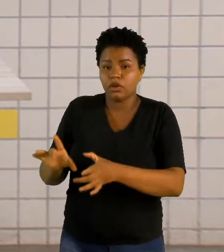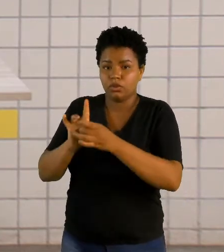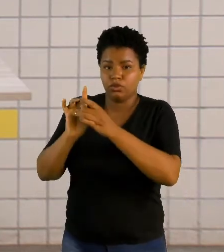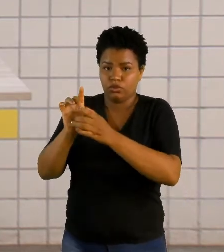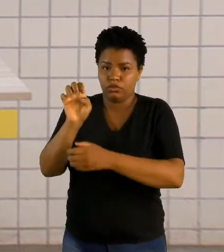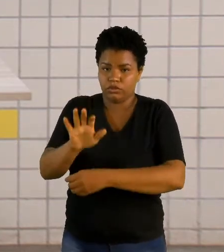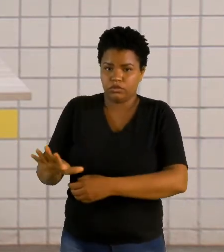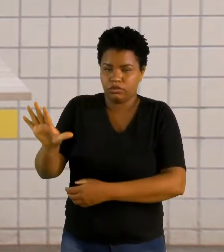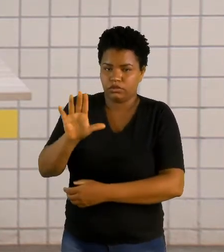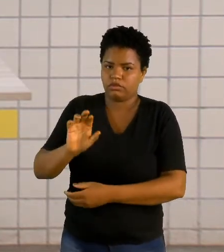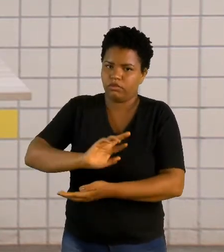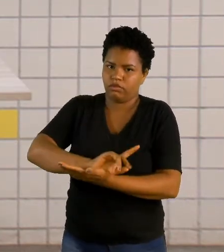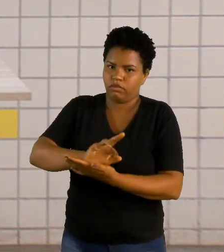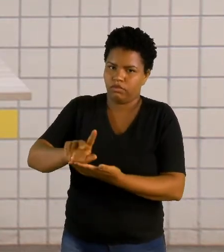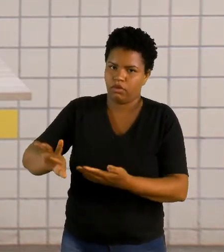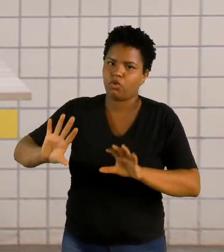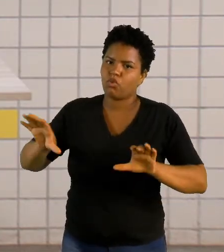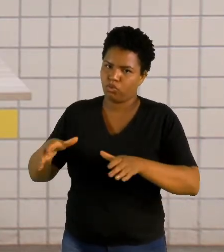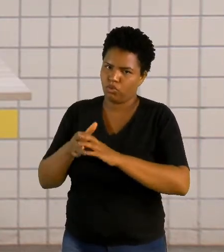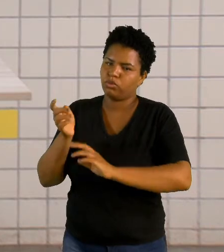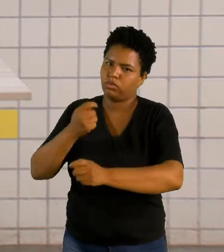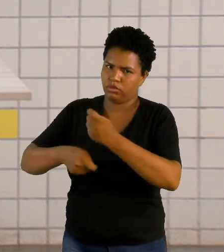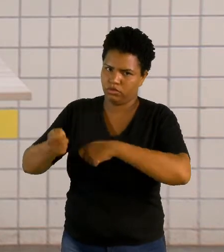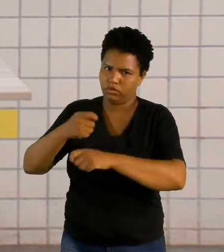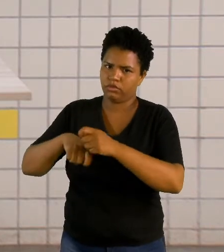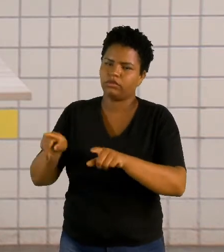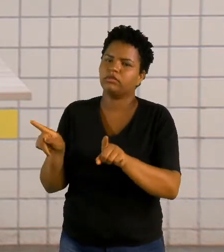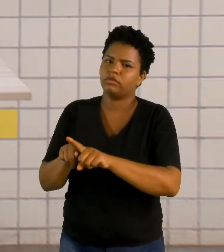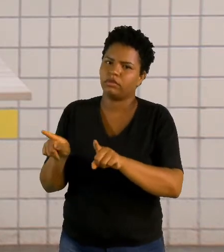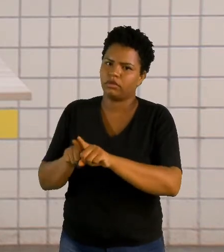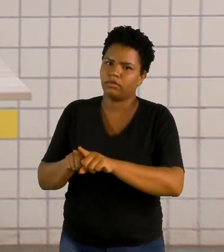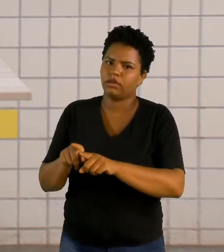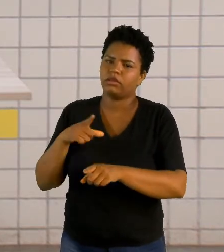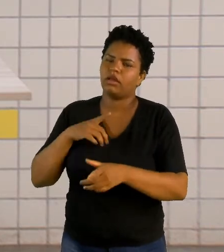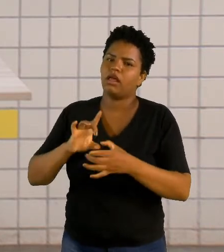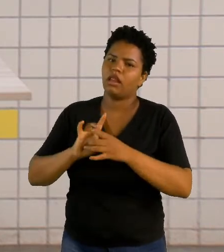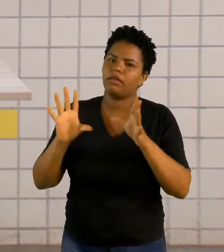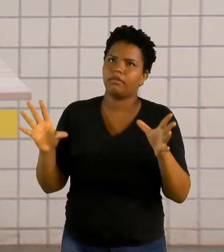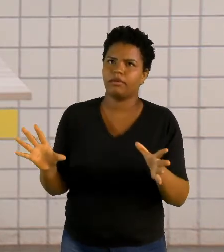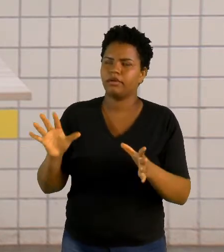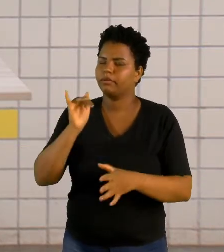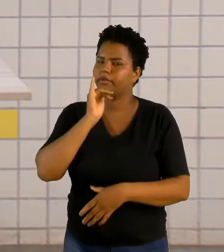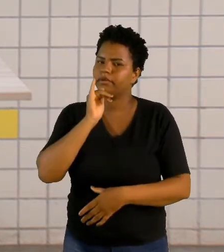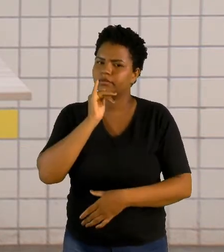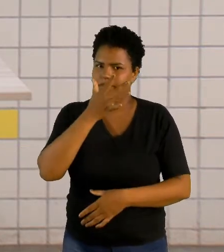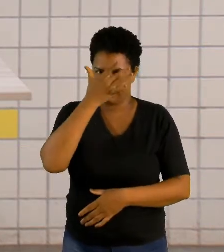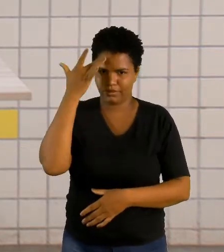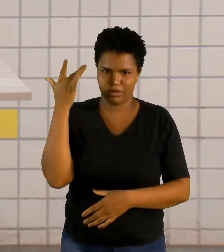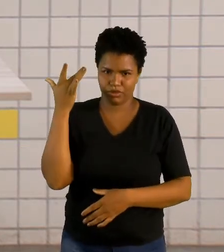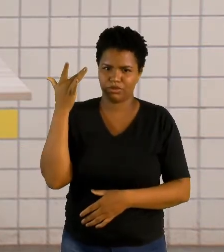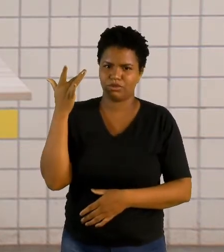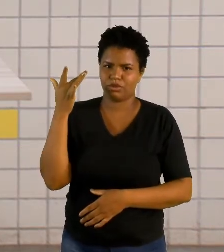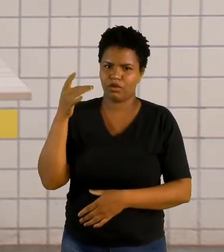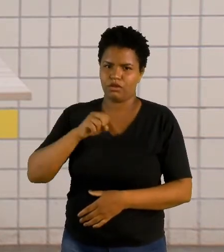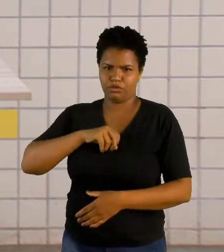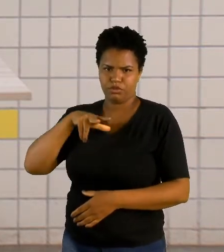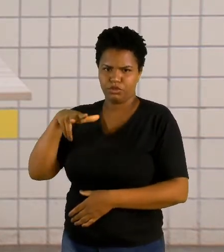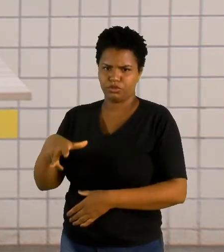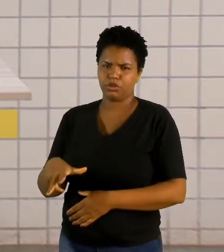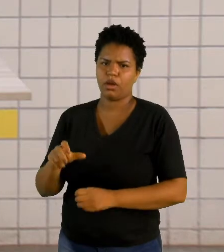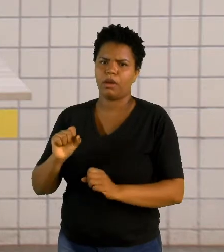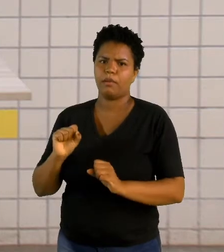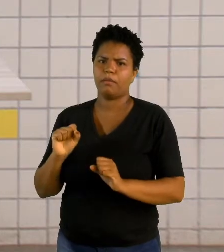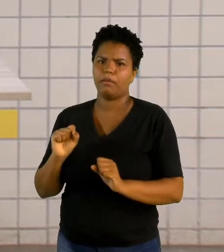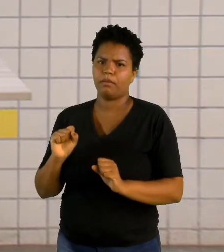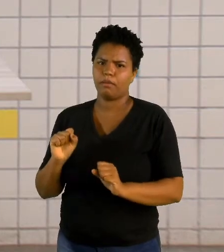coisas, além de ser um bloco econômico, eu também tenho a liberdade. Por exemplo, uma pessoa que é de Portugal, ela pode ir para a